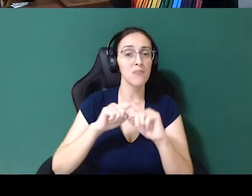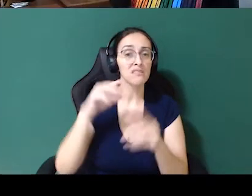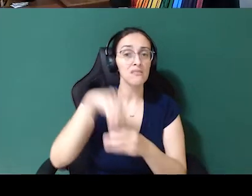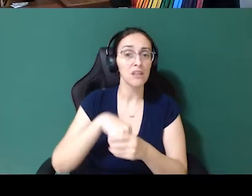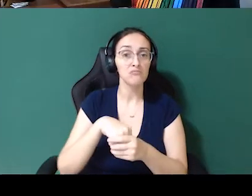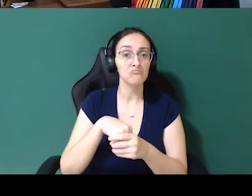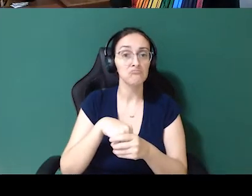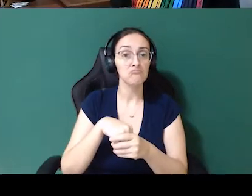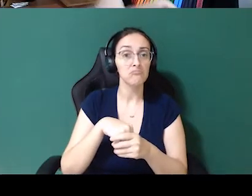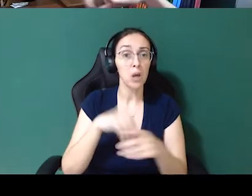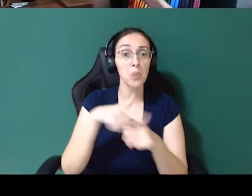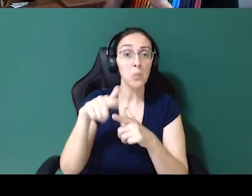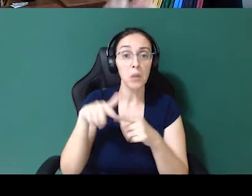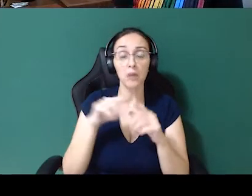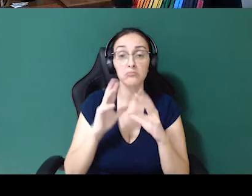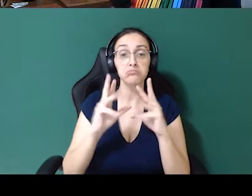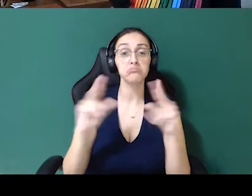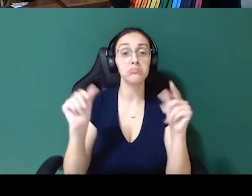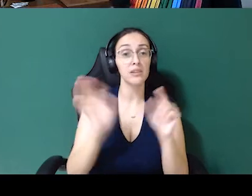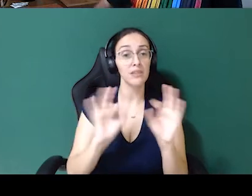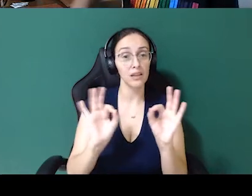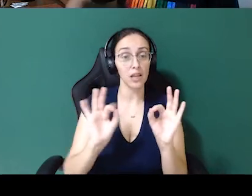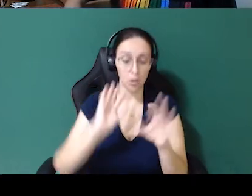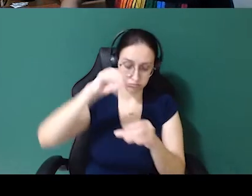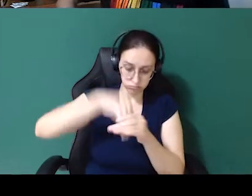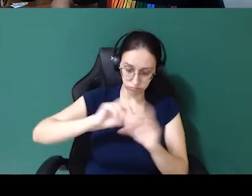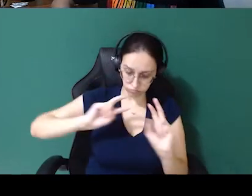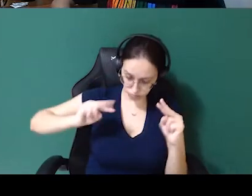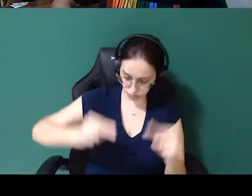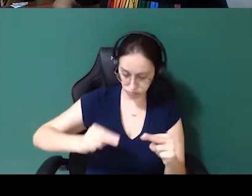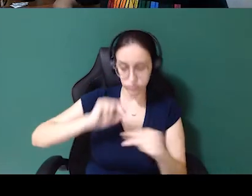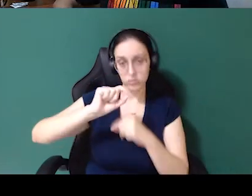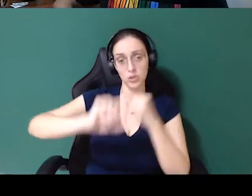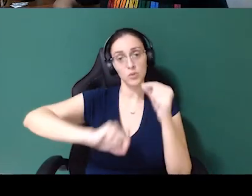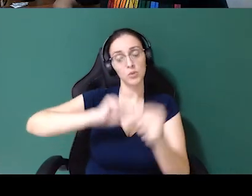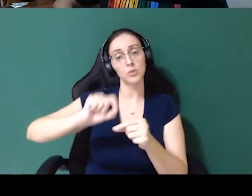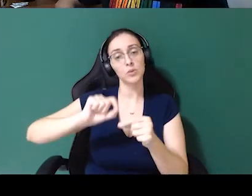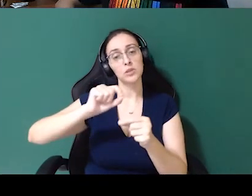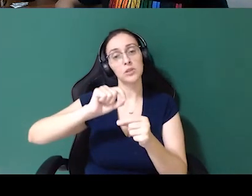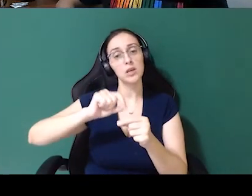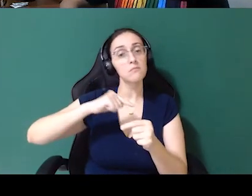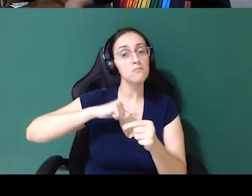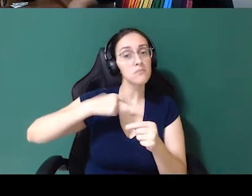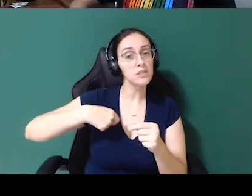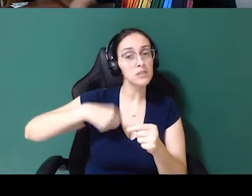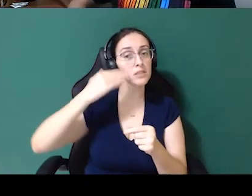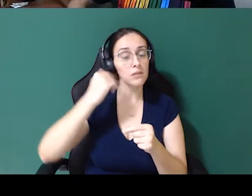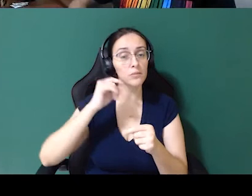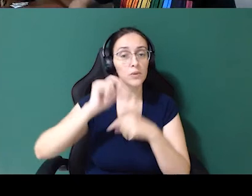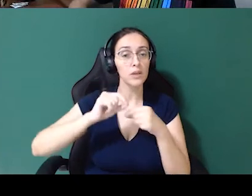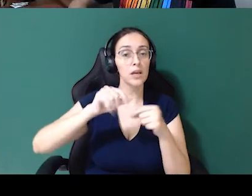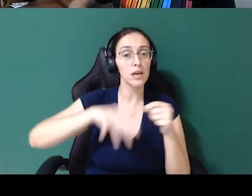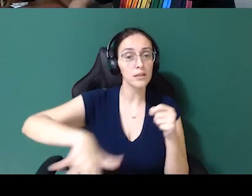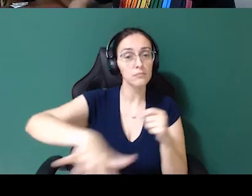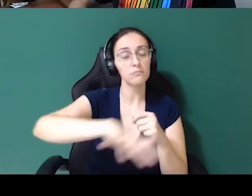ainda não soluciona esses problemas. Então, é preciso olhar para dentro. É preciso a gente ver que a gente tem que saber que a gente está trabalhando num